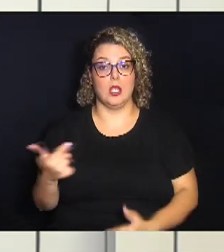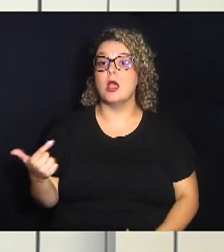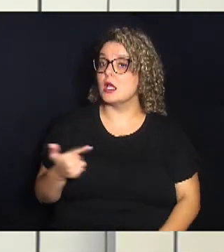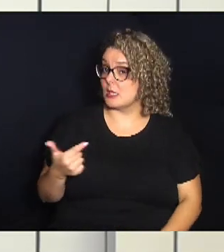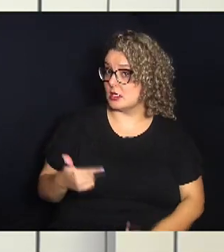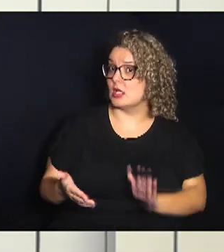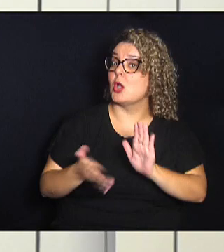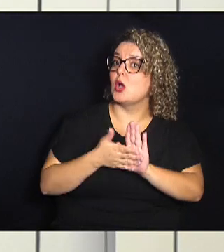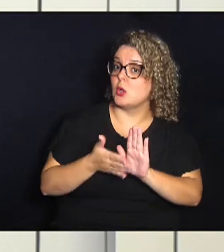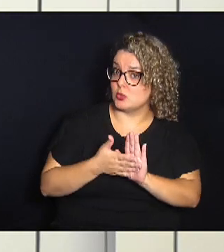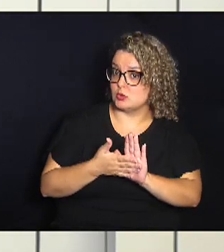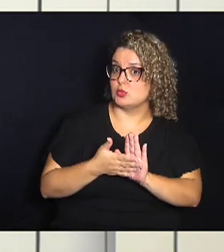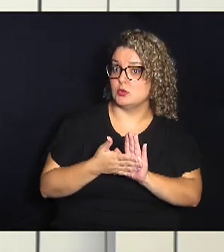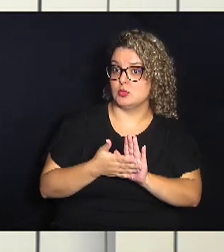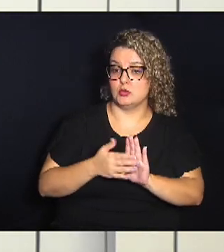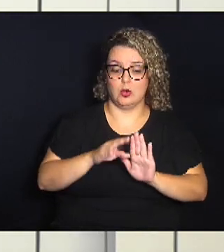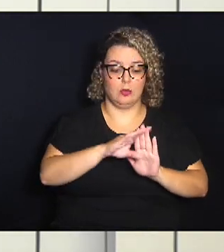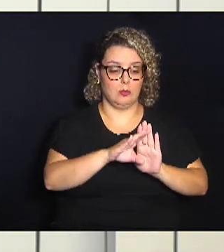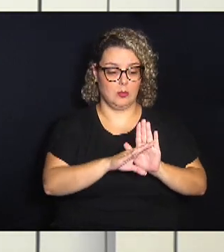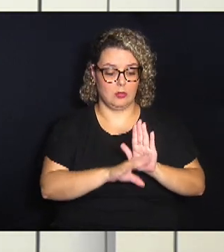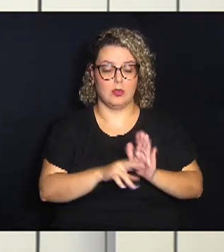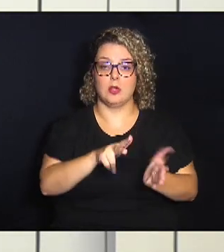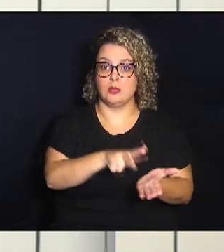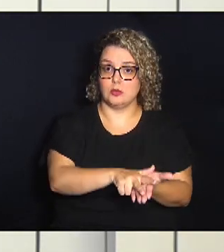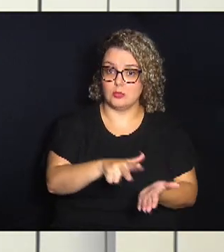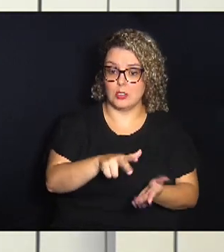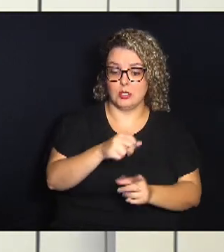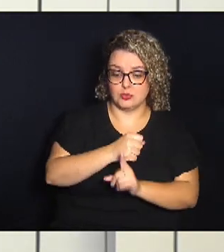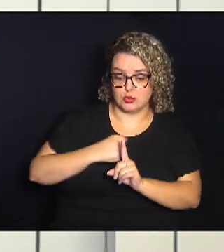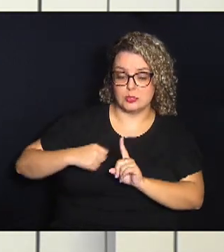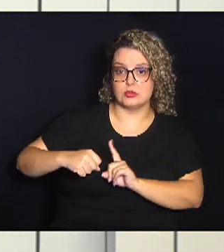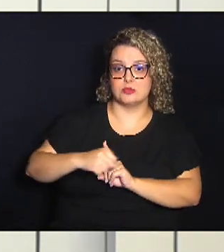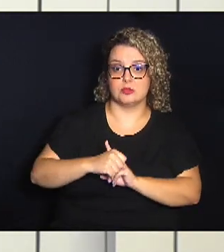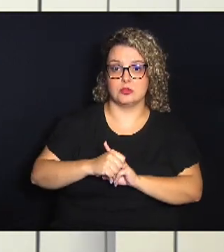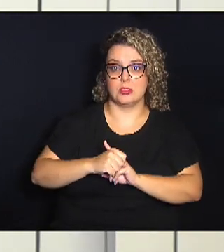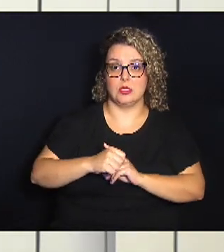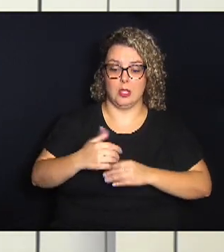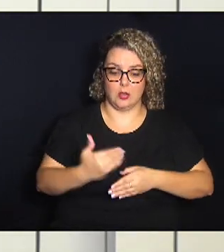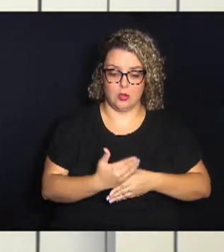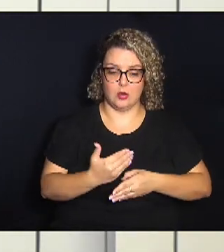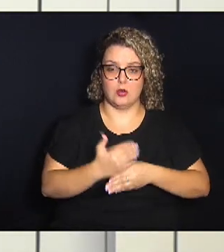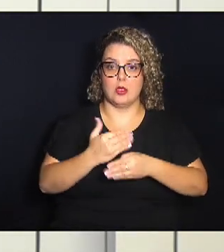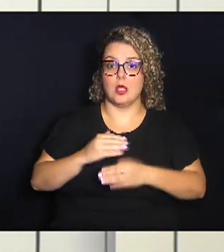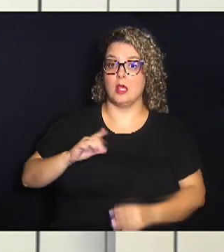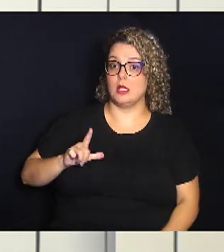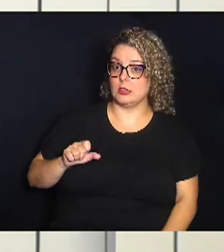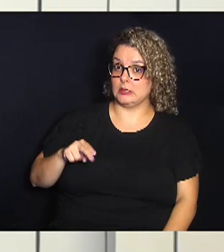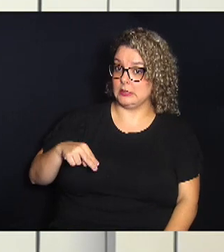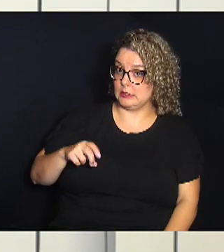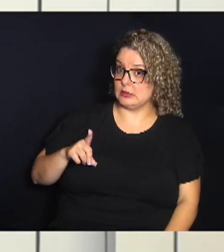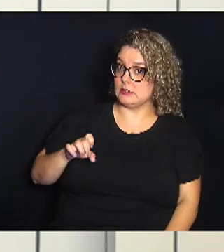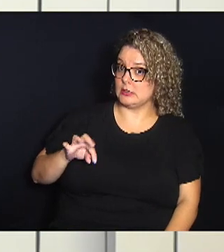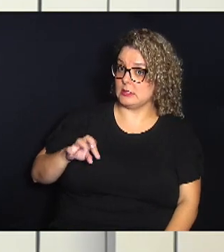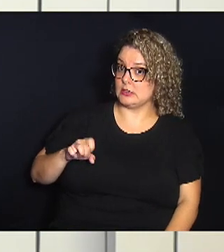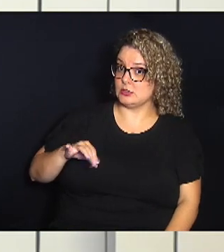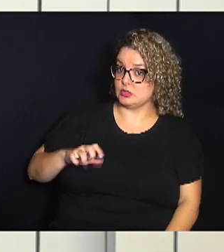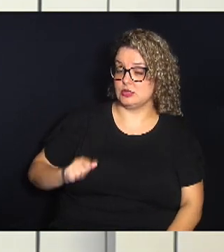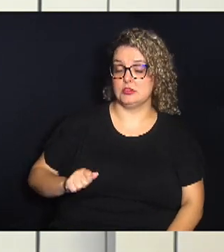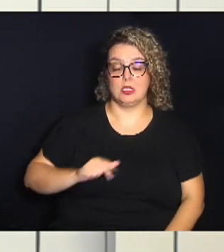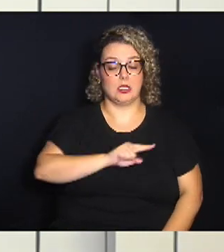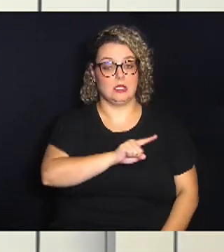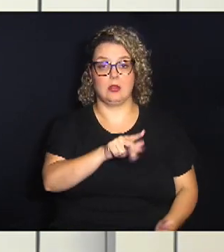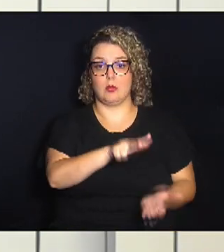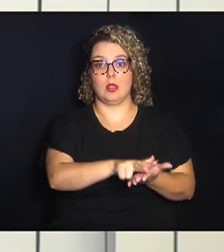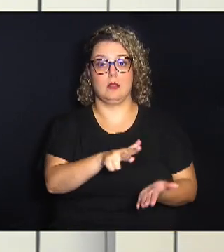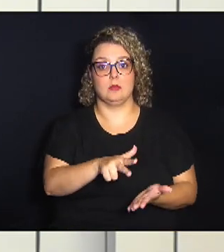proposta sobre o programa de irregularização social das construções clandestinas e irregulares existentes